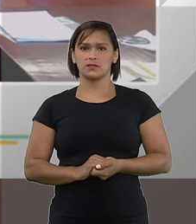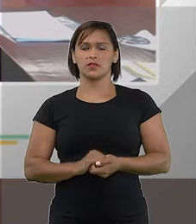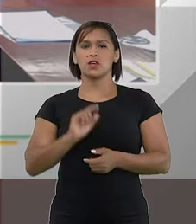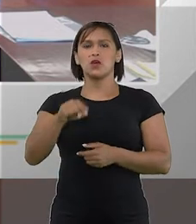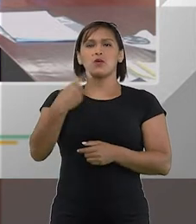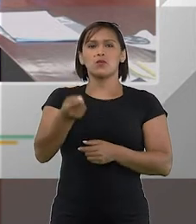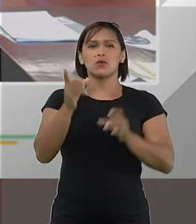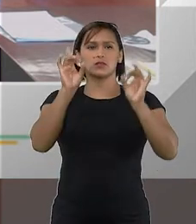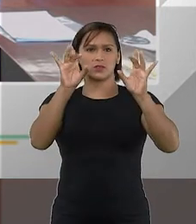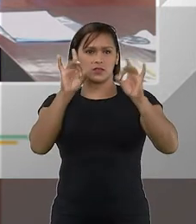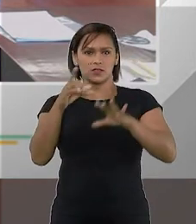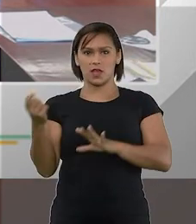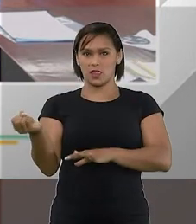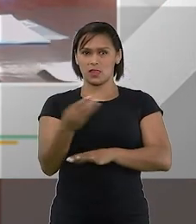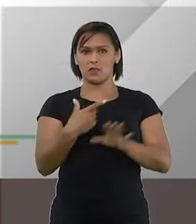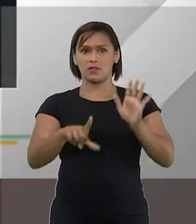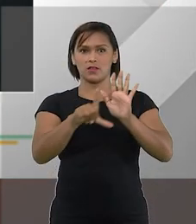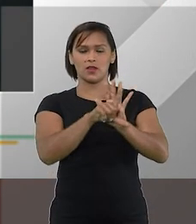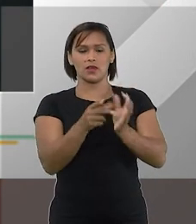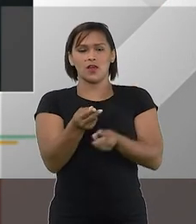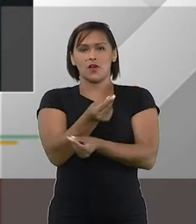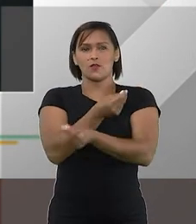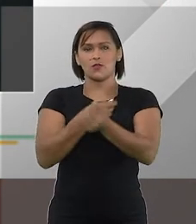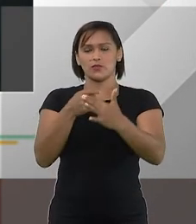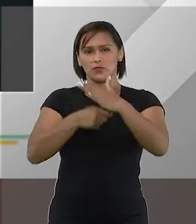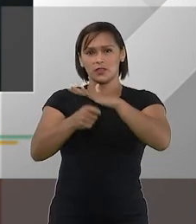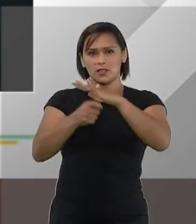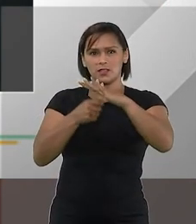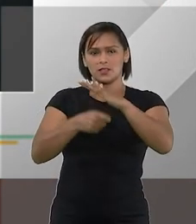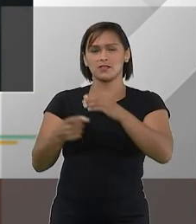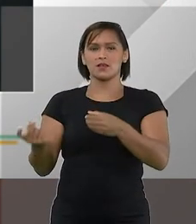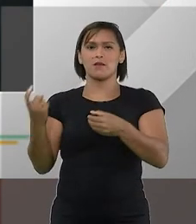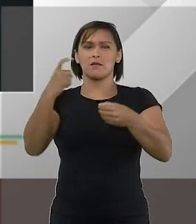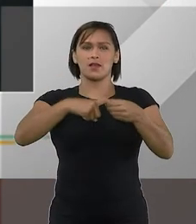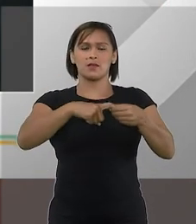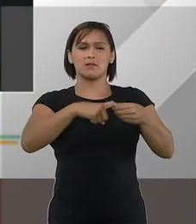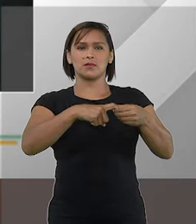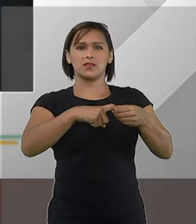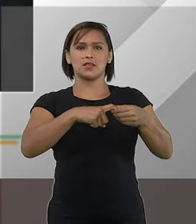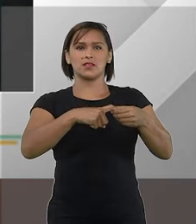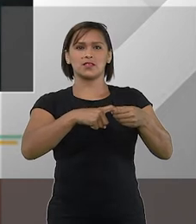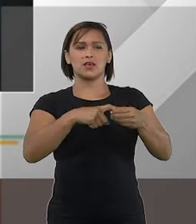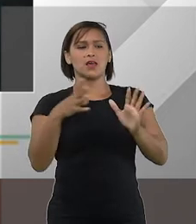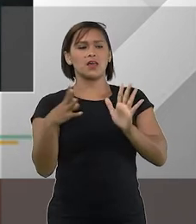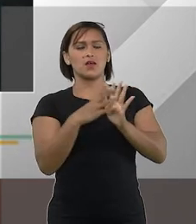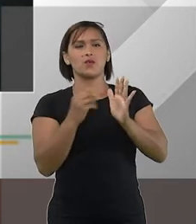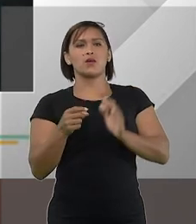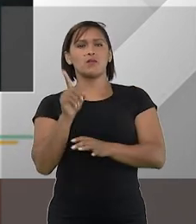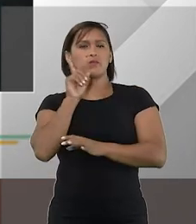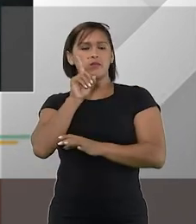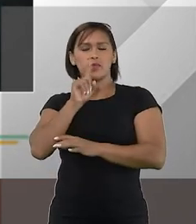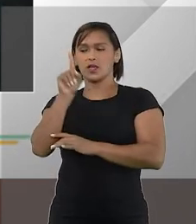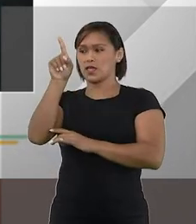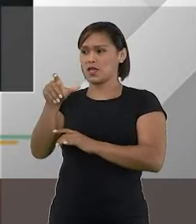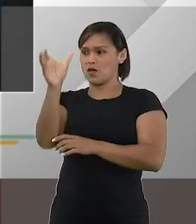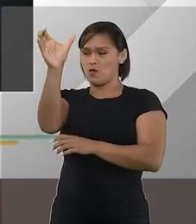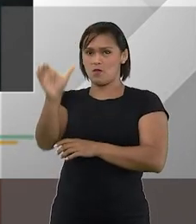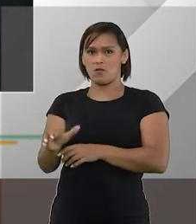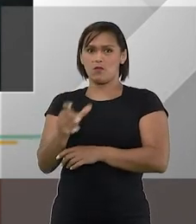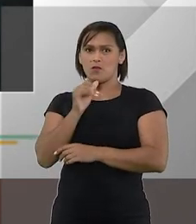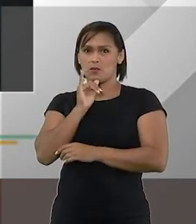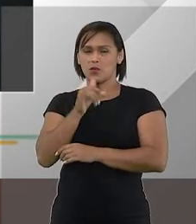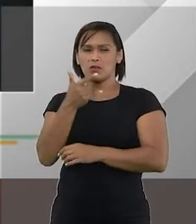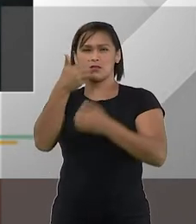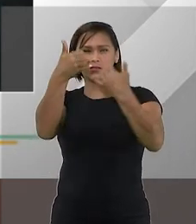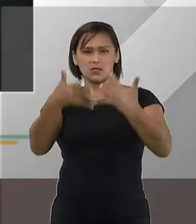Um outro destaque da nova lei é o financiamento da empresa em recuperação inspirada no modelo norte-americano. Poderia